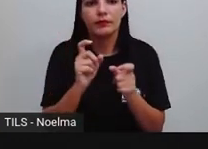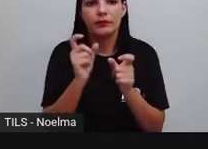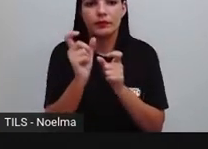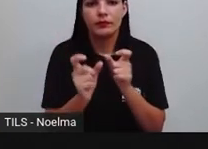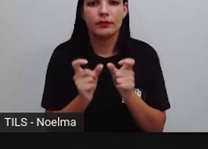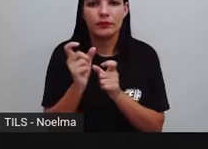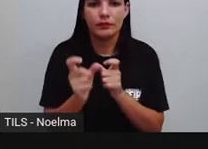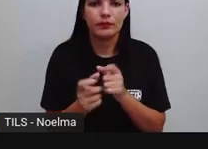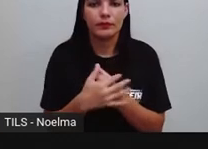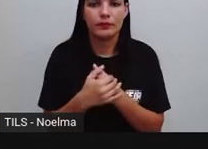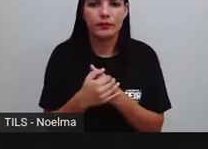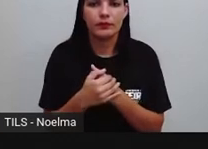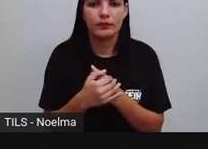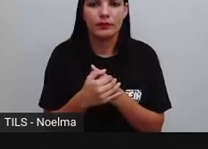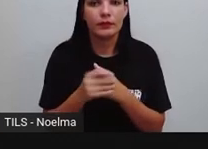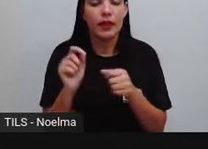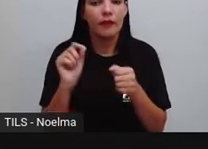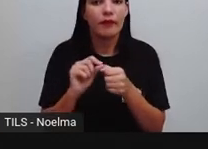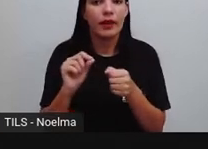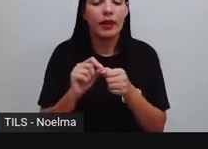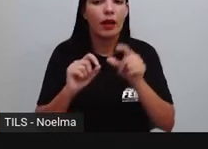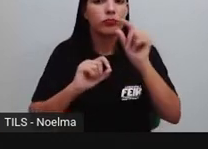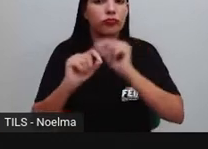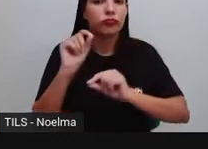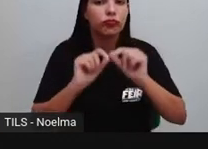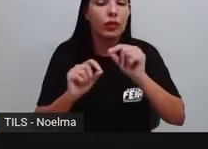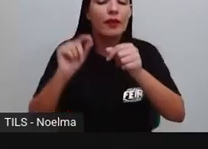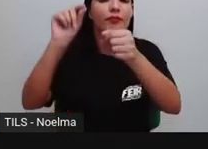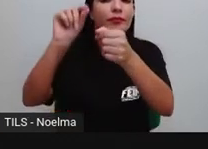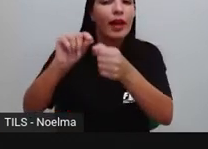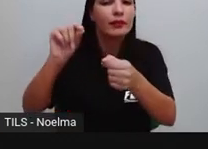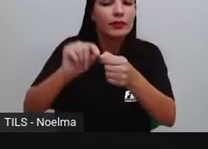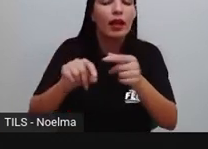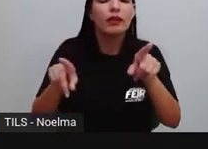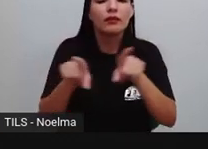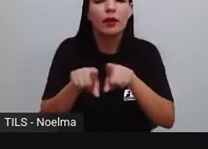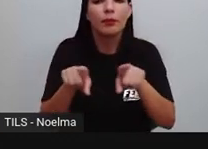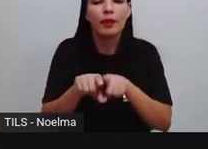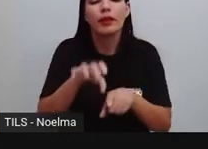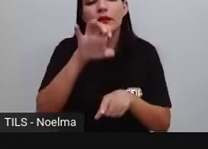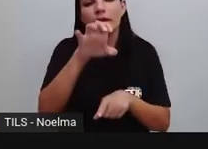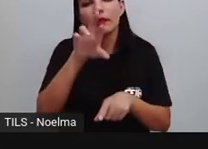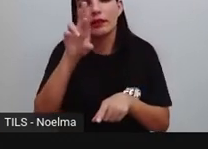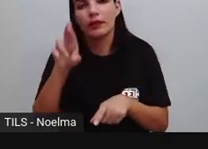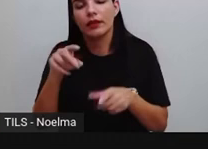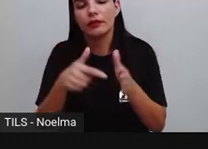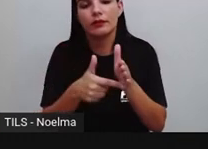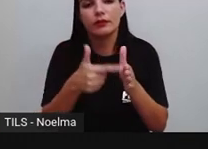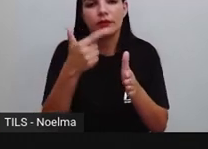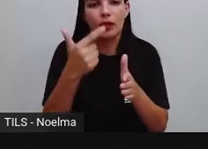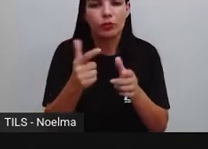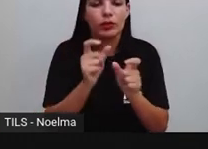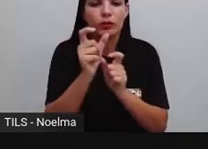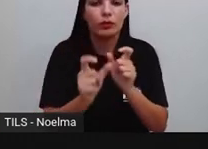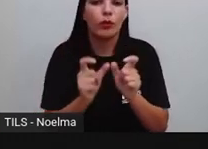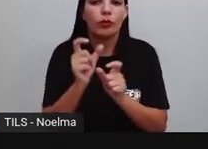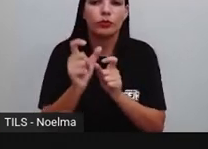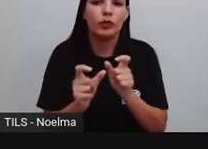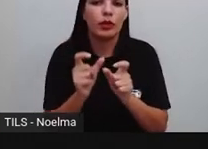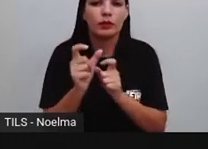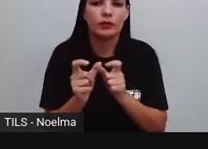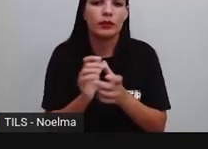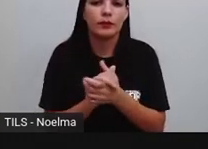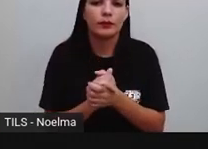Segunda conjugação. Parar é do verbo fazer, que também é o quê? Segunda conjugação, porque termina em